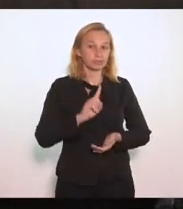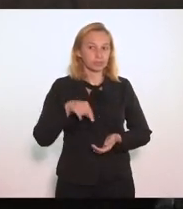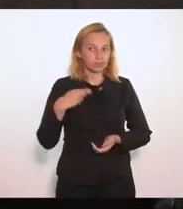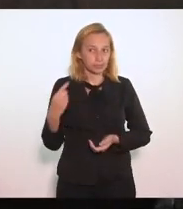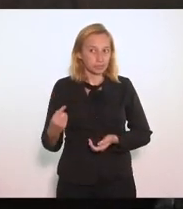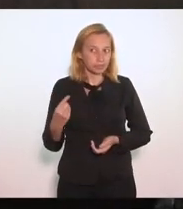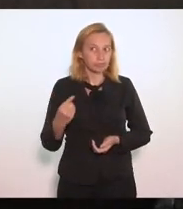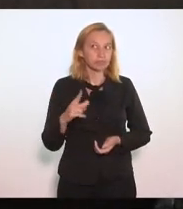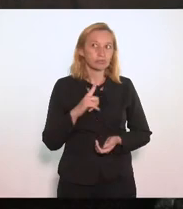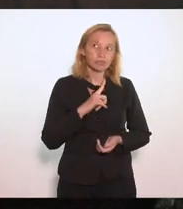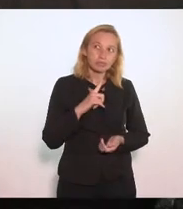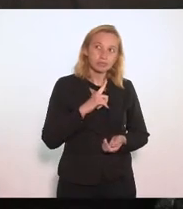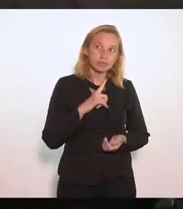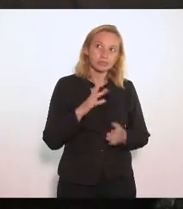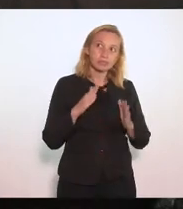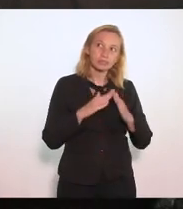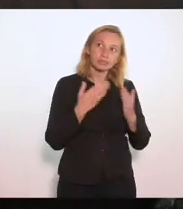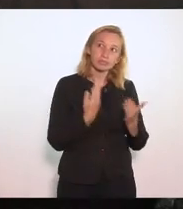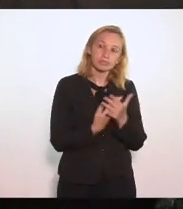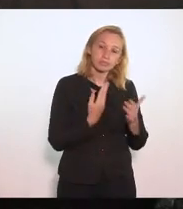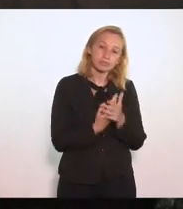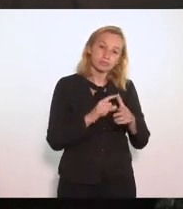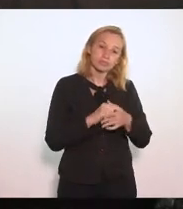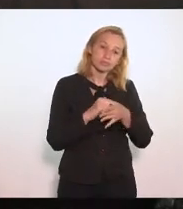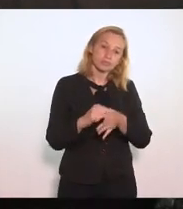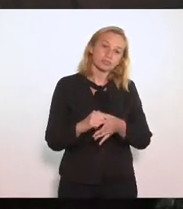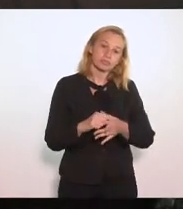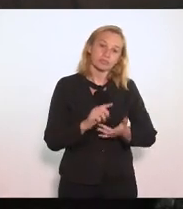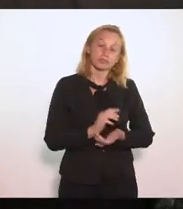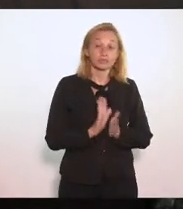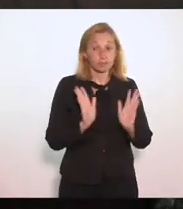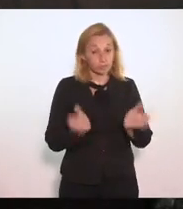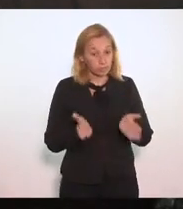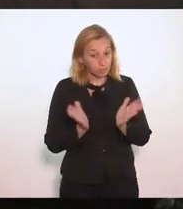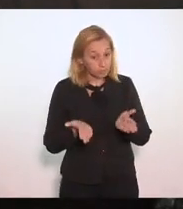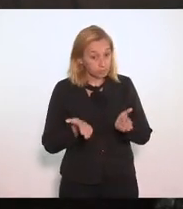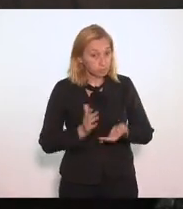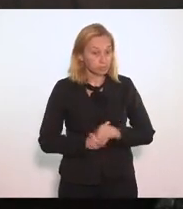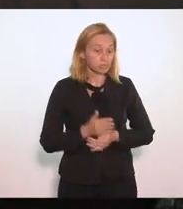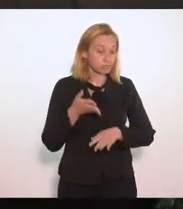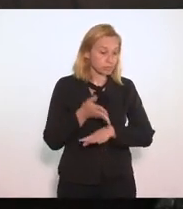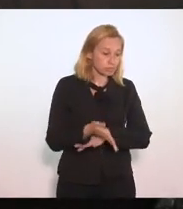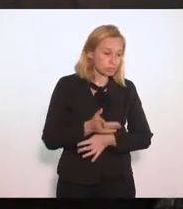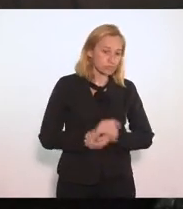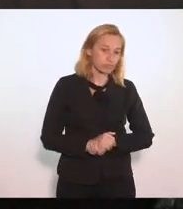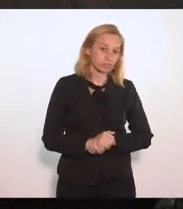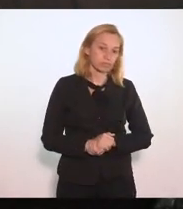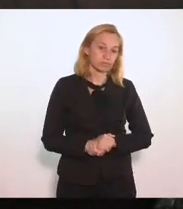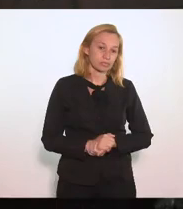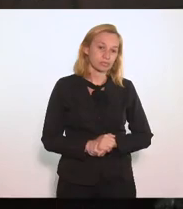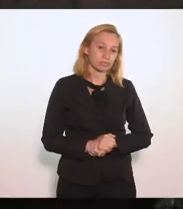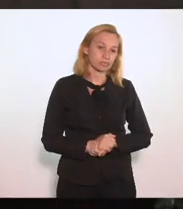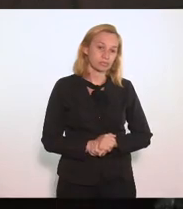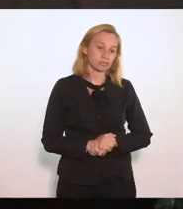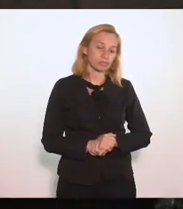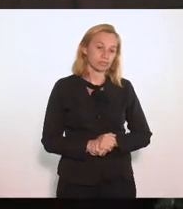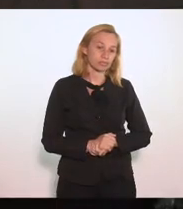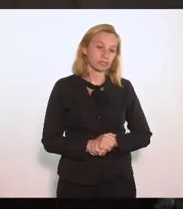Estivemos No colégio De líderes E agora Atravessamos Quatro